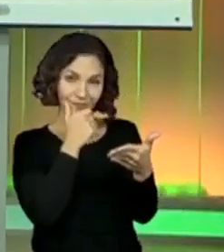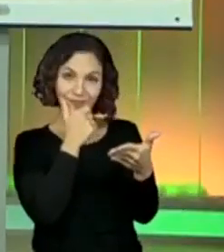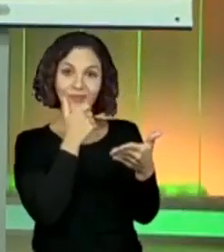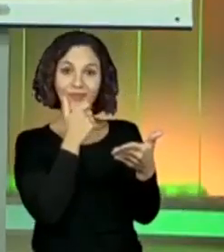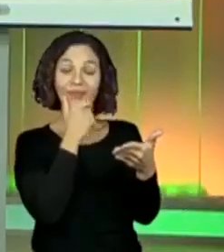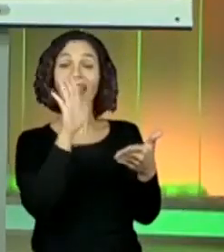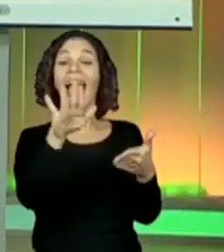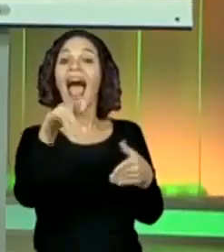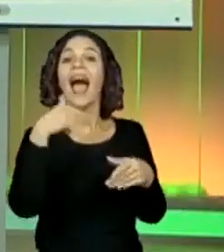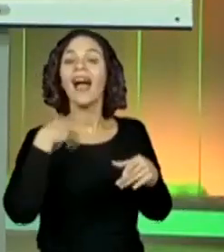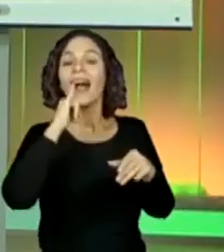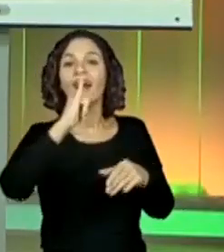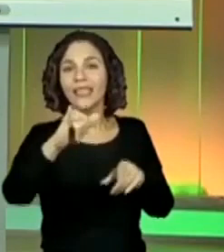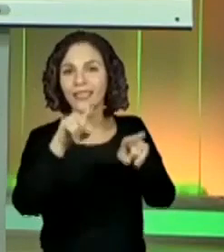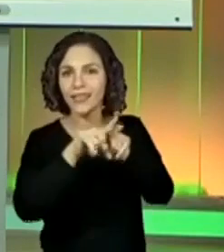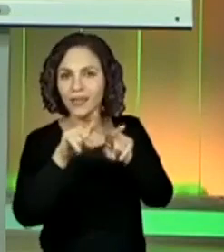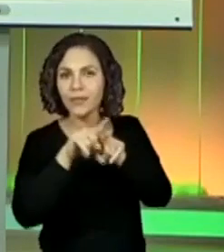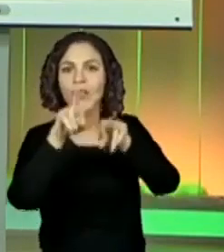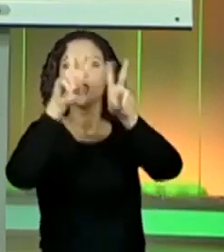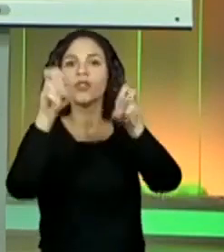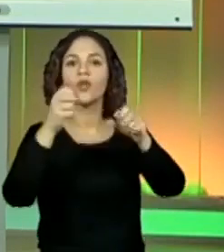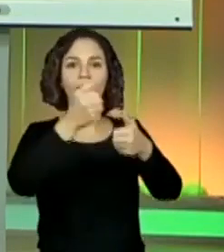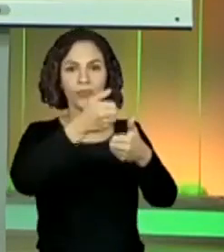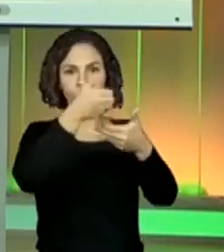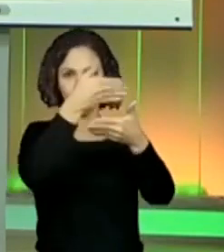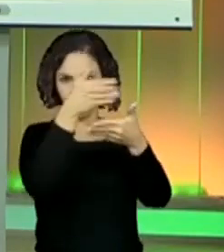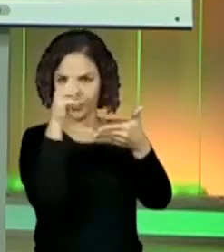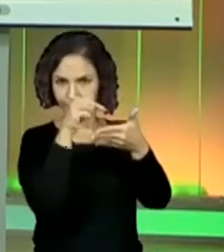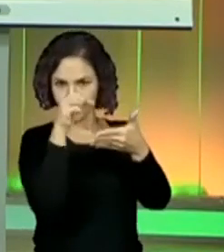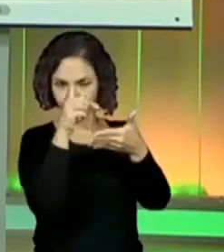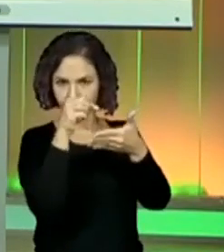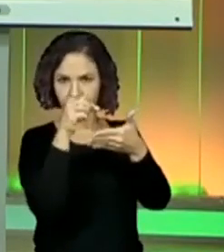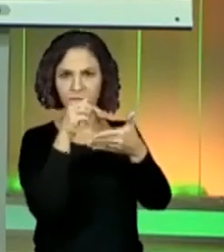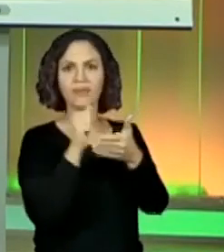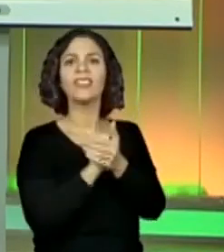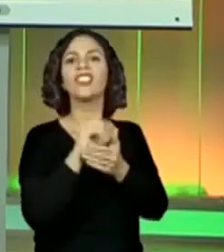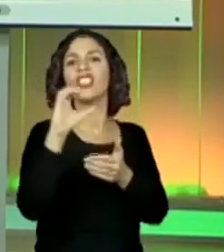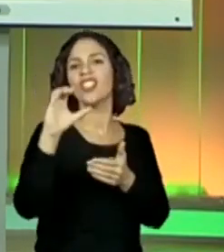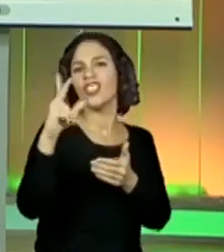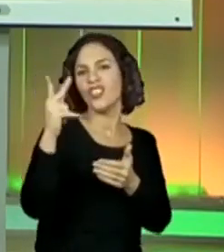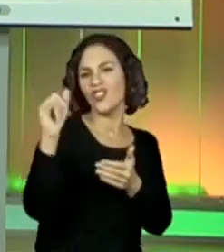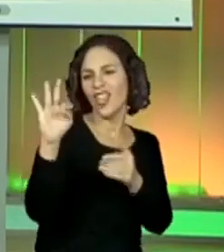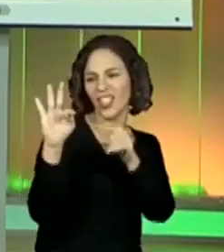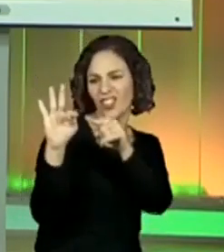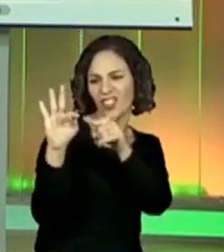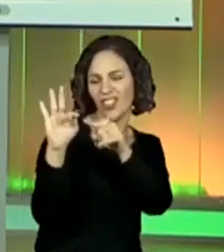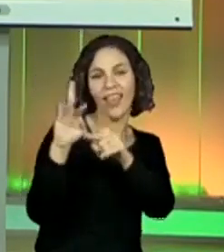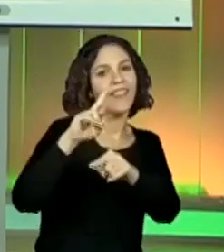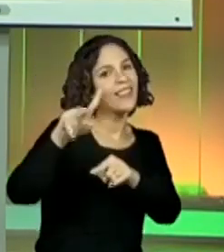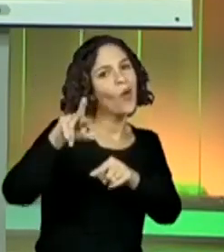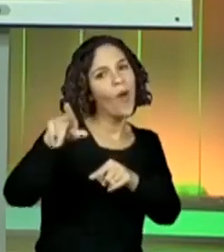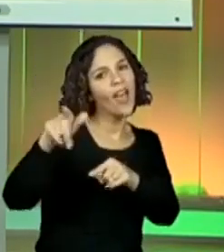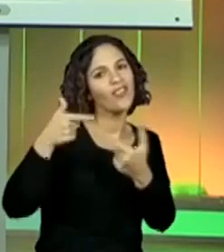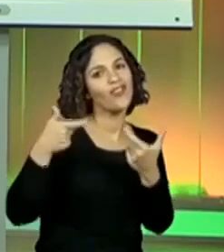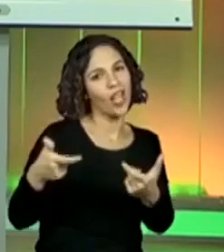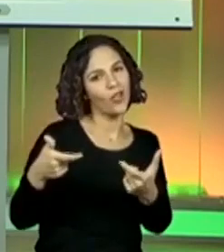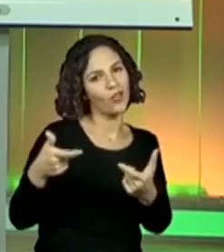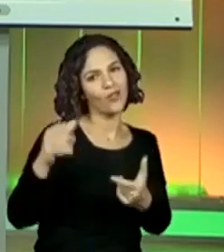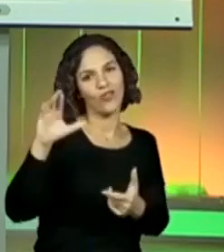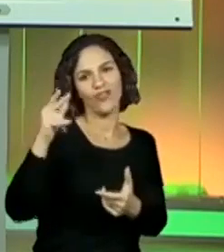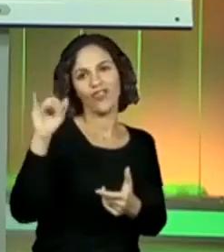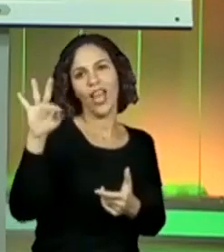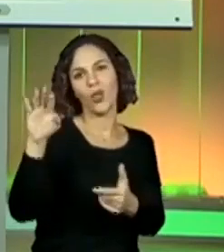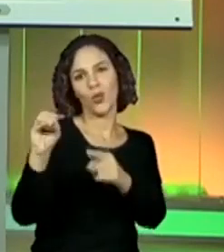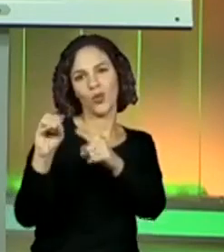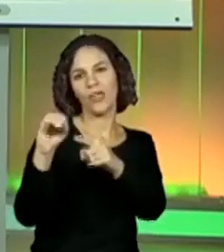Ah, eu queria falar uma coisinha para vocês em relação ao chat. O chat não pode ser chato, tá? Mas toma cuidado. Não fica brincando